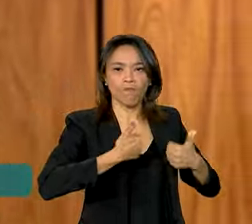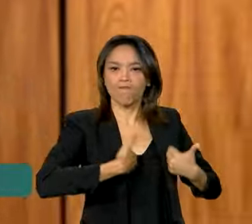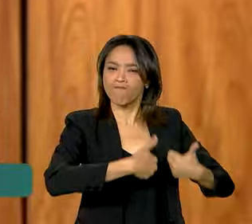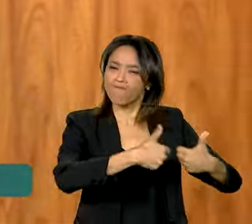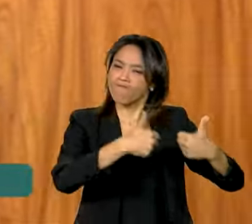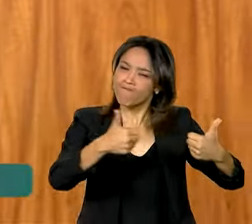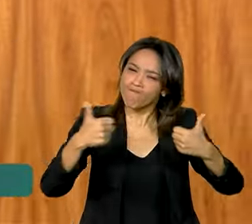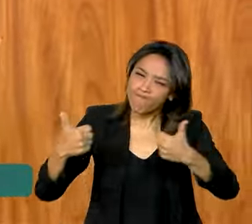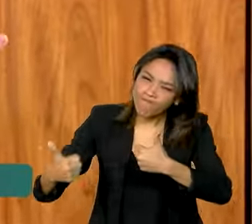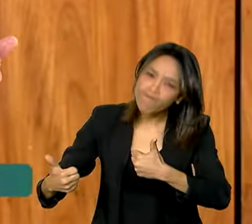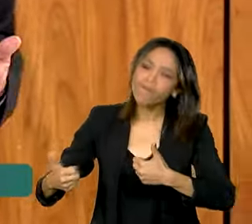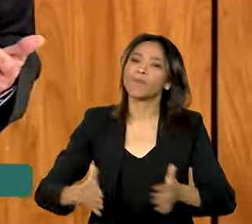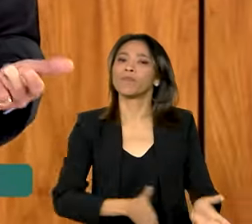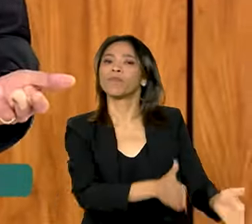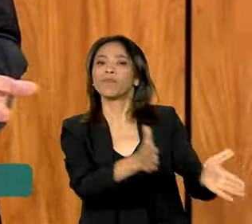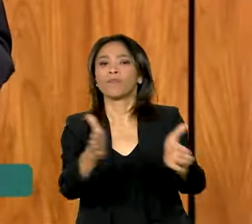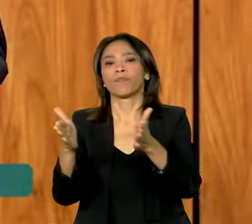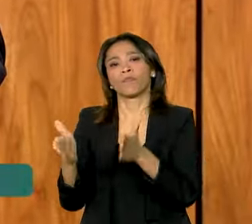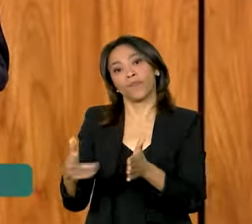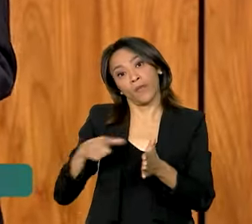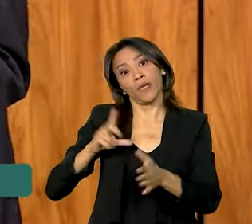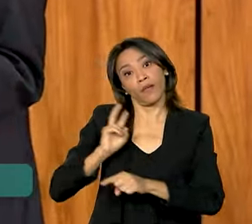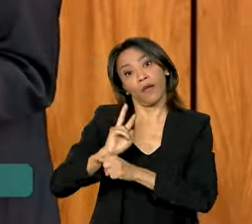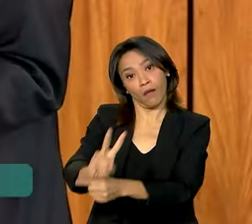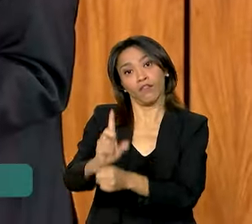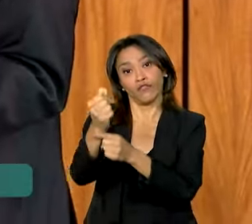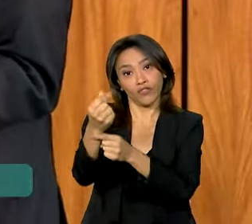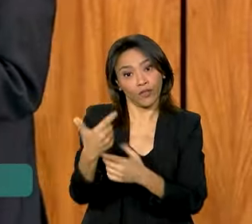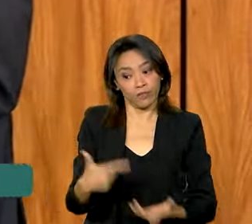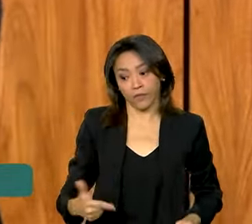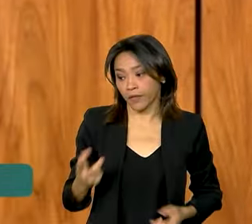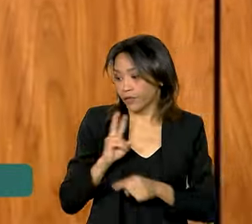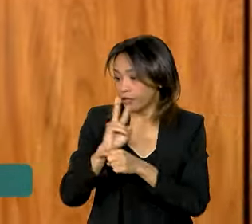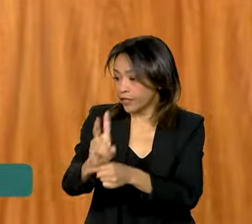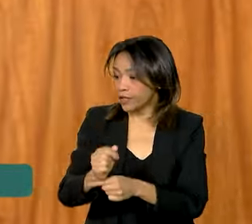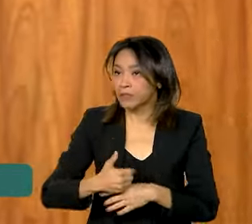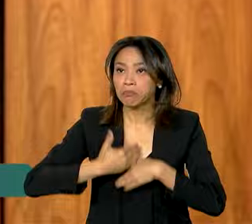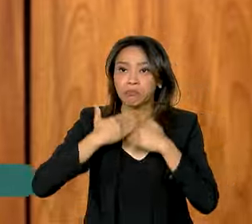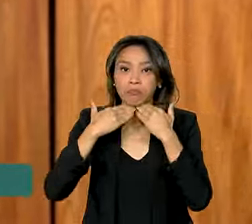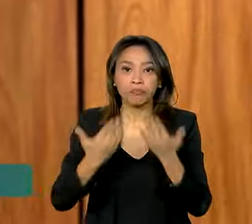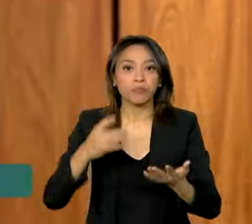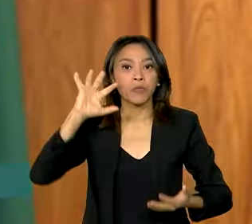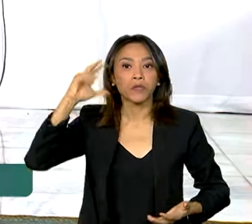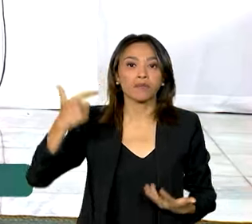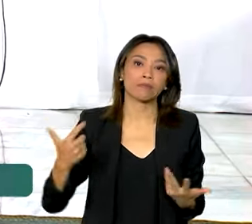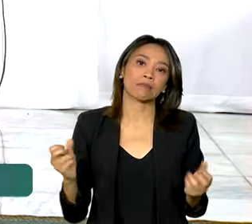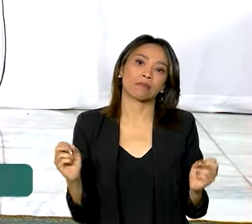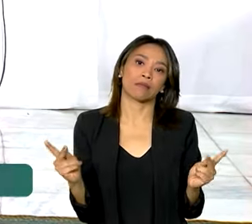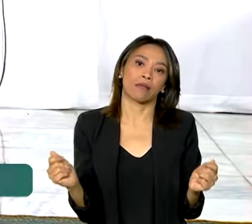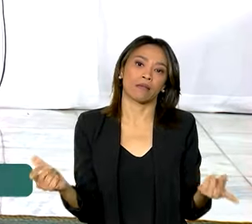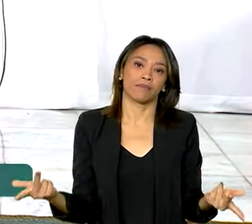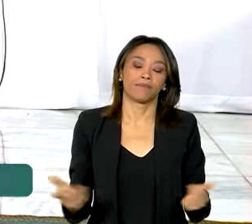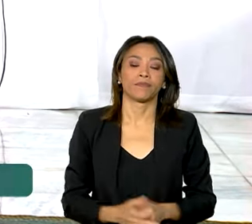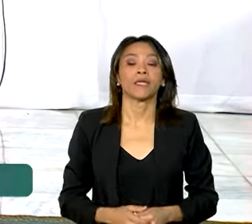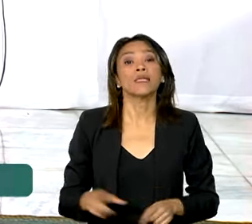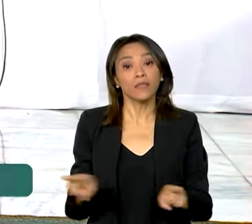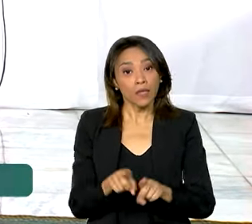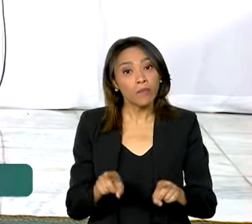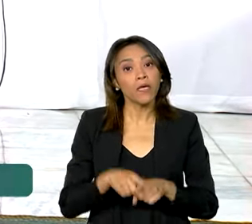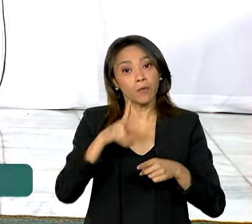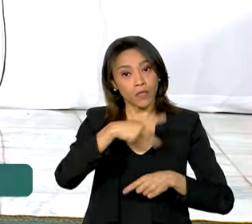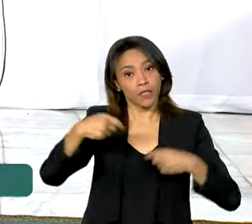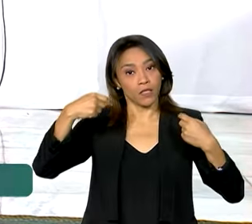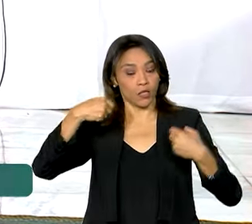forte engenharia e a outra é ter crédito. Sem crédito ninguém vai a lugar nenhum. Lula também ressaltou dados